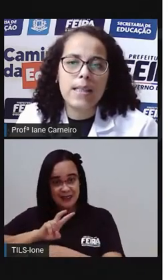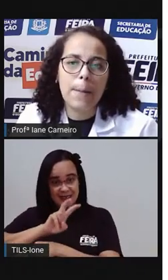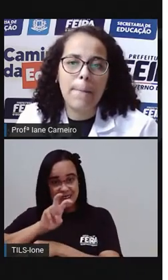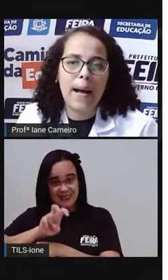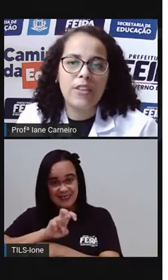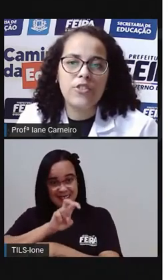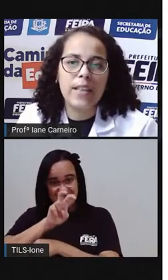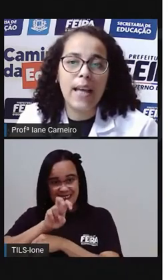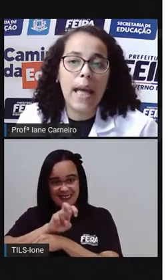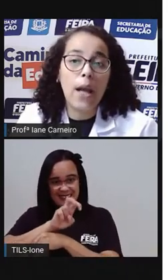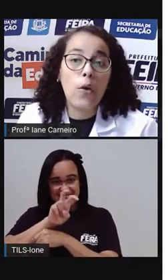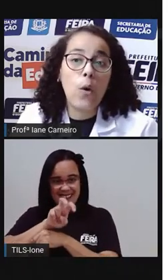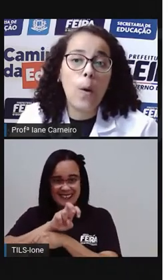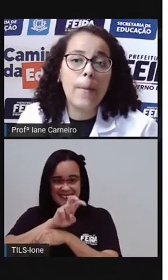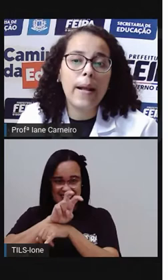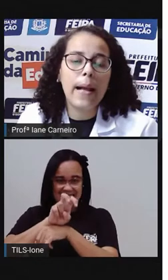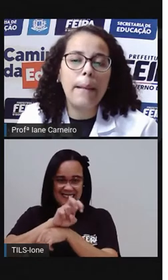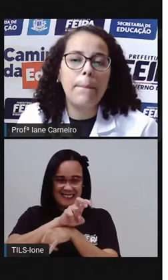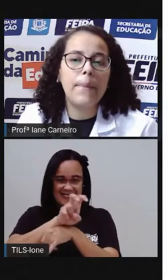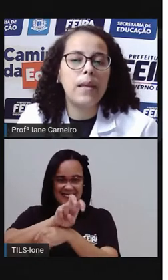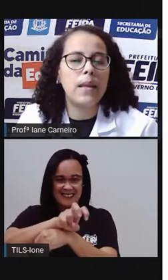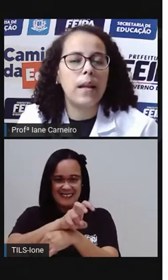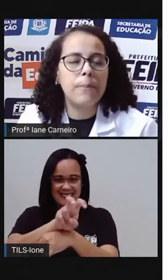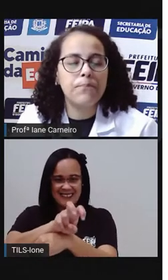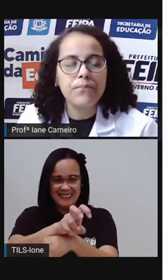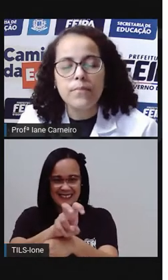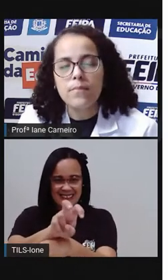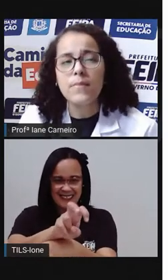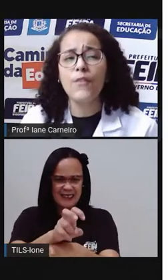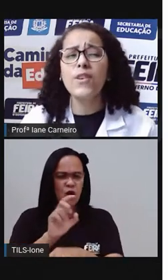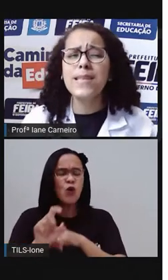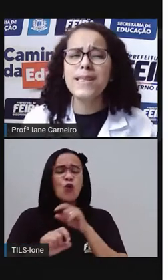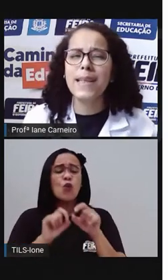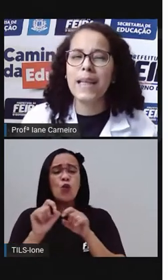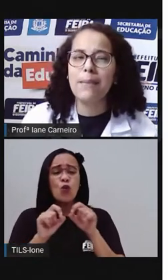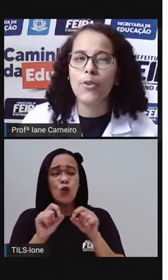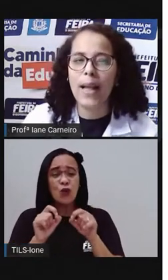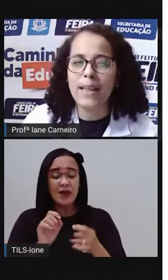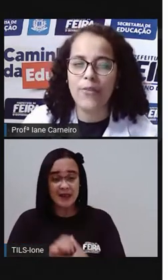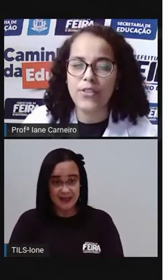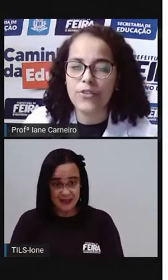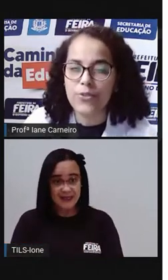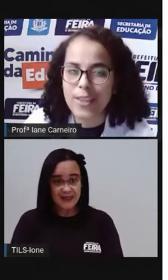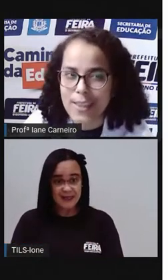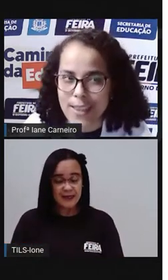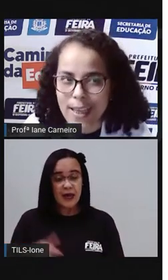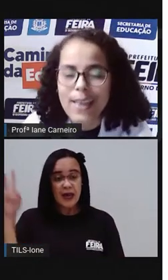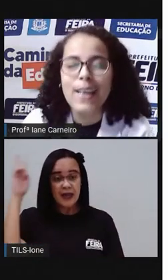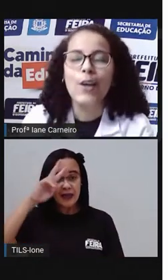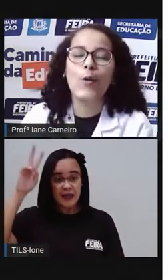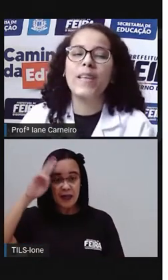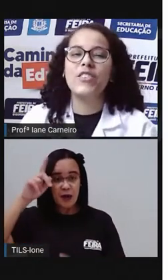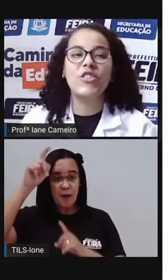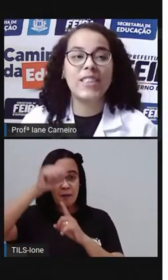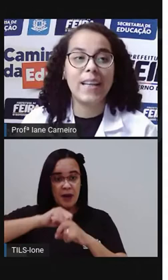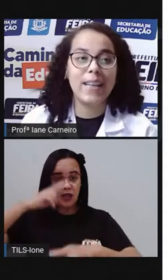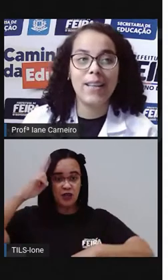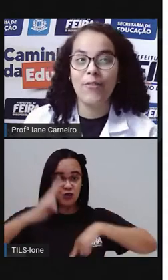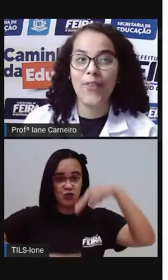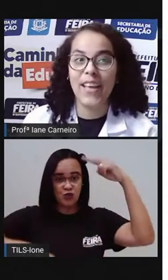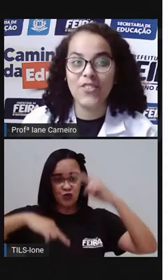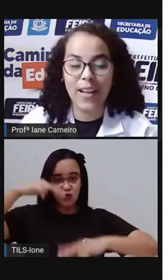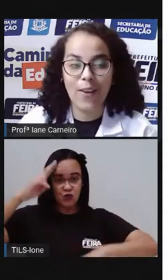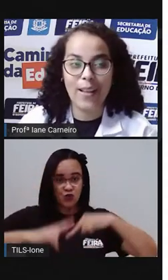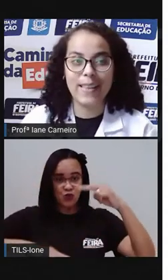quer dizer essa parte? É cobra caipira. Vocês lembram? Lá na festa junina, quando a gente está